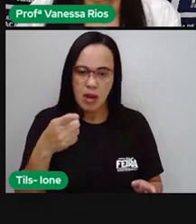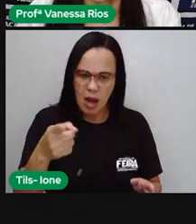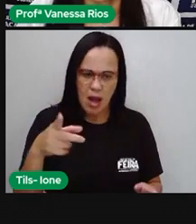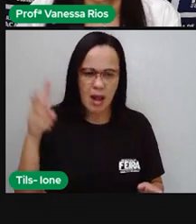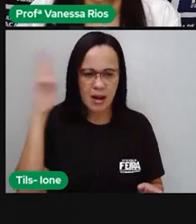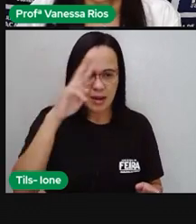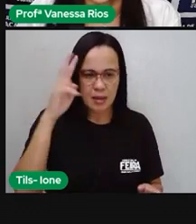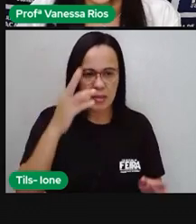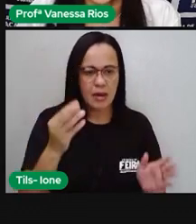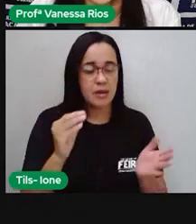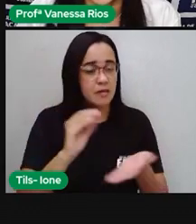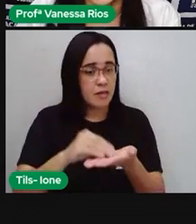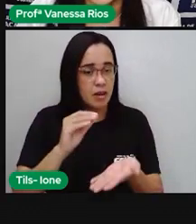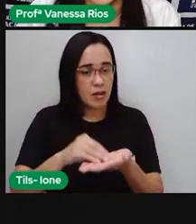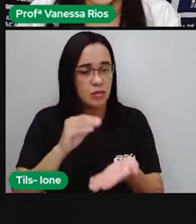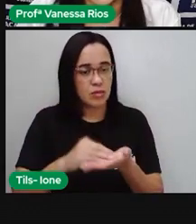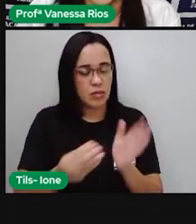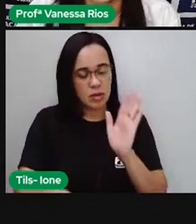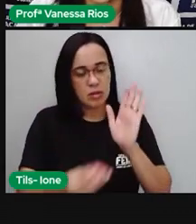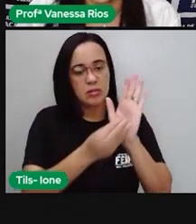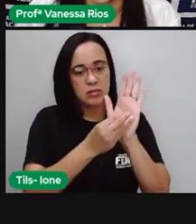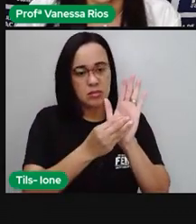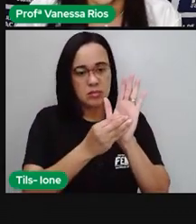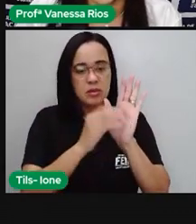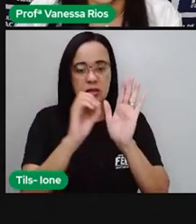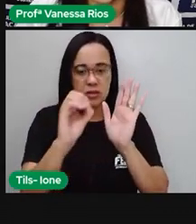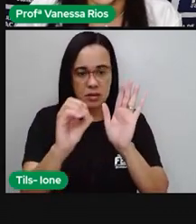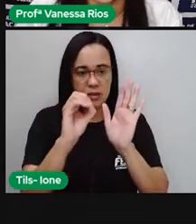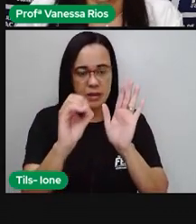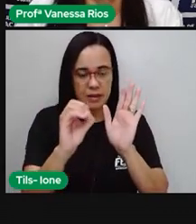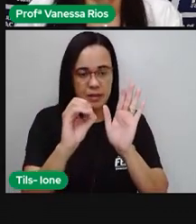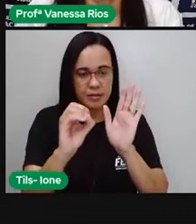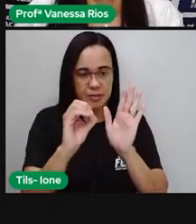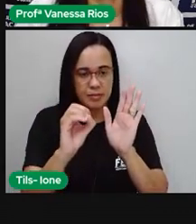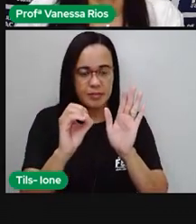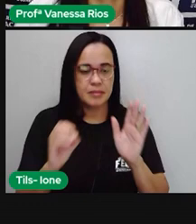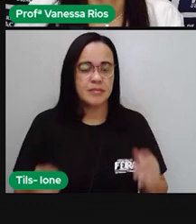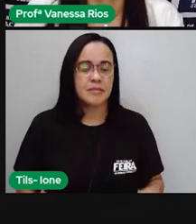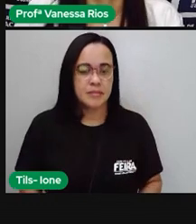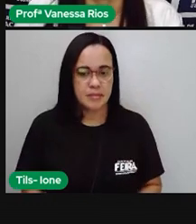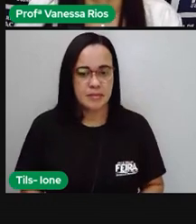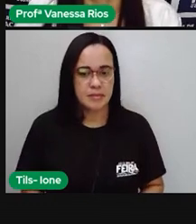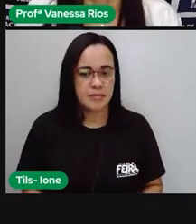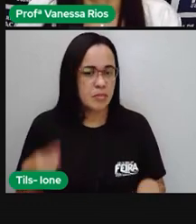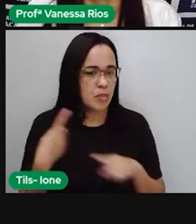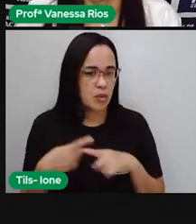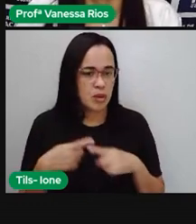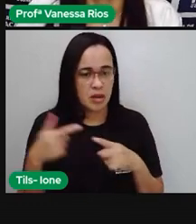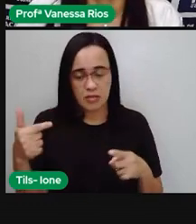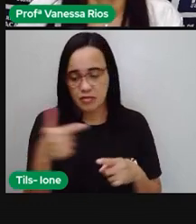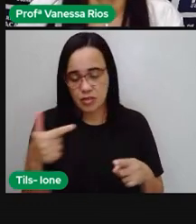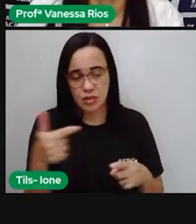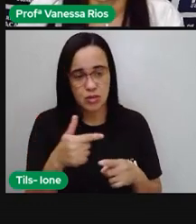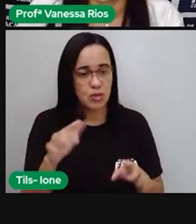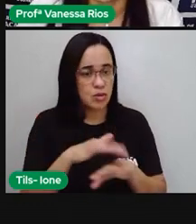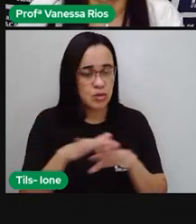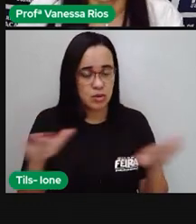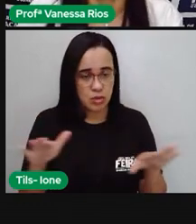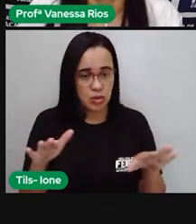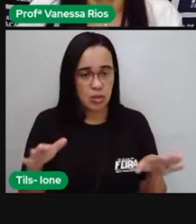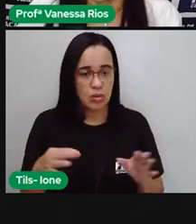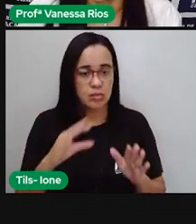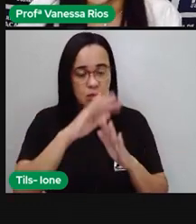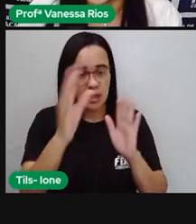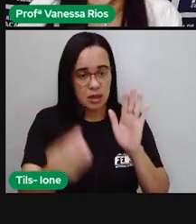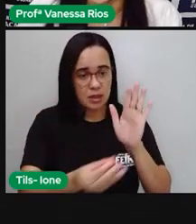apenas, 22. Então, eu subentendo, né, que esse 22 corresponde à parte inteira e